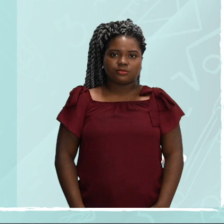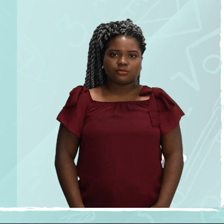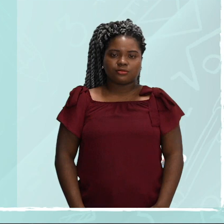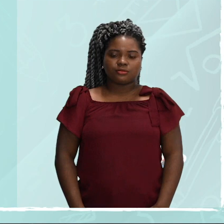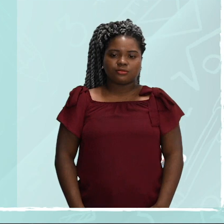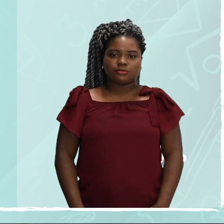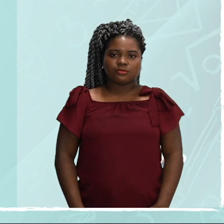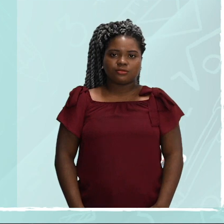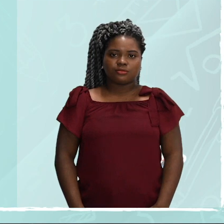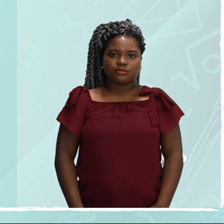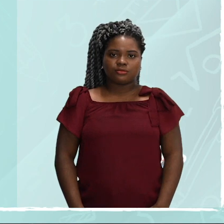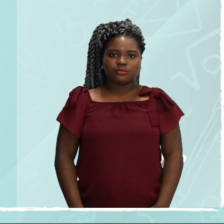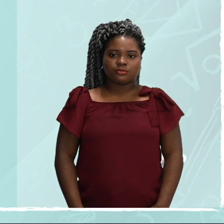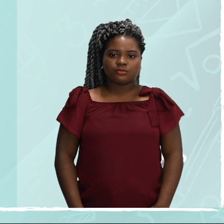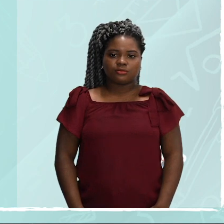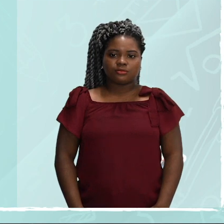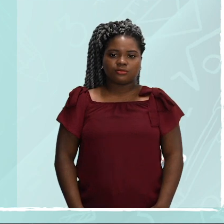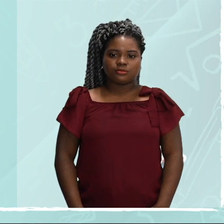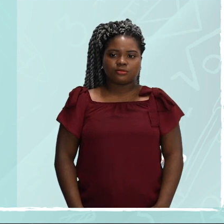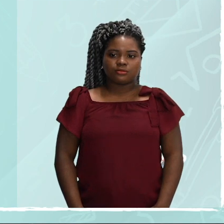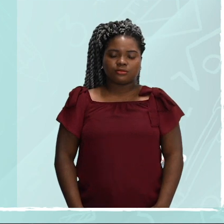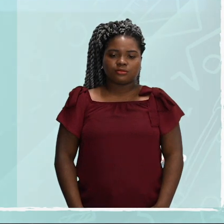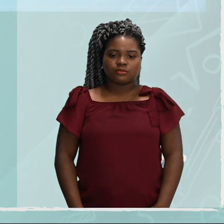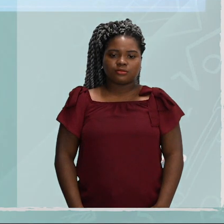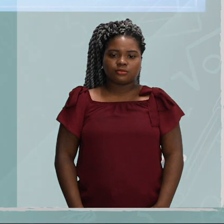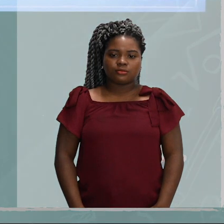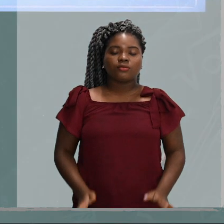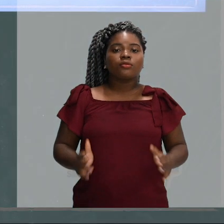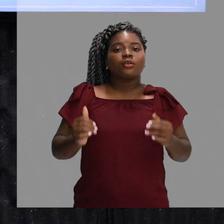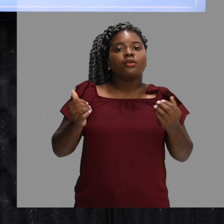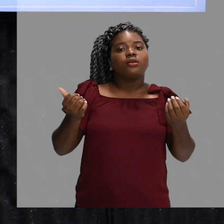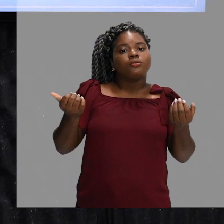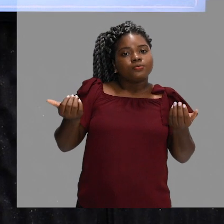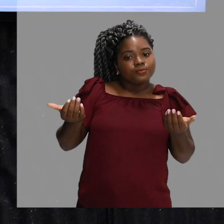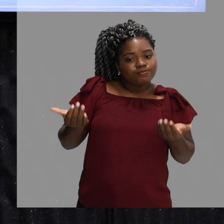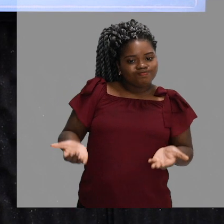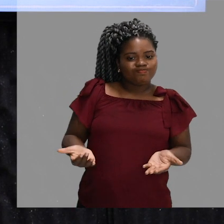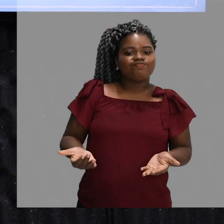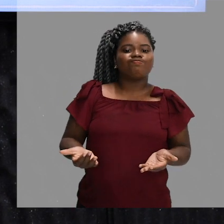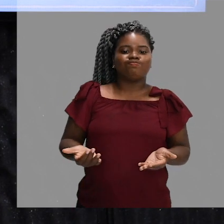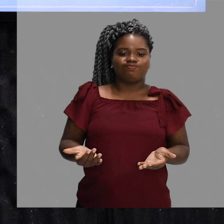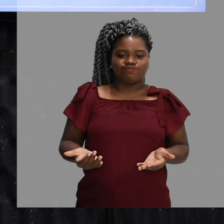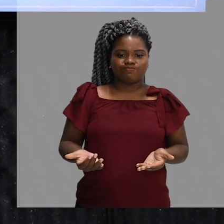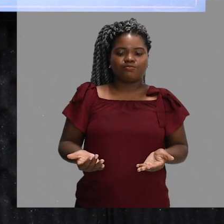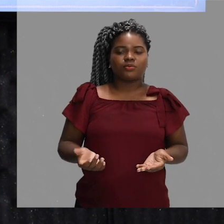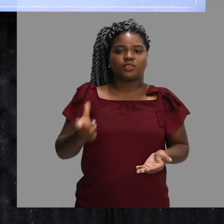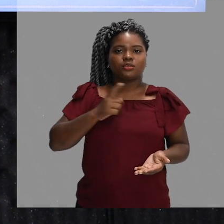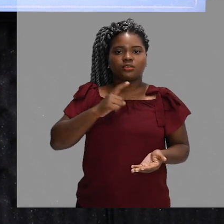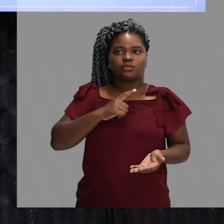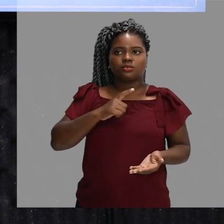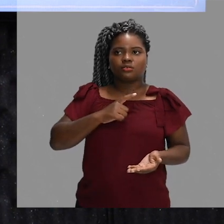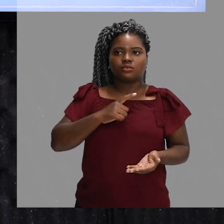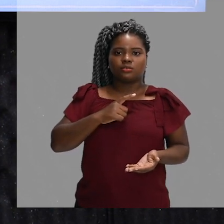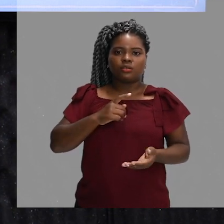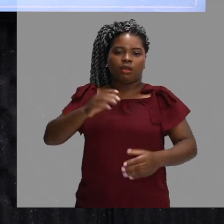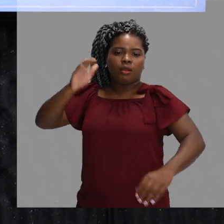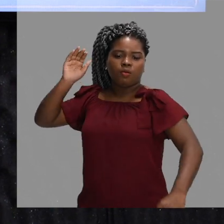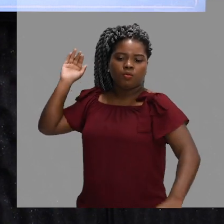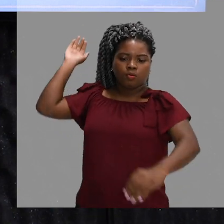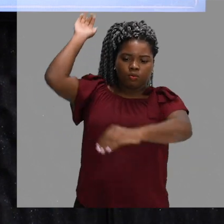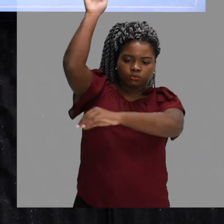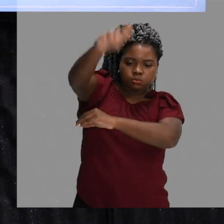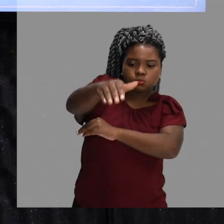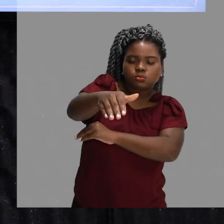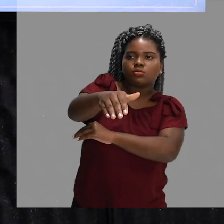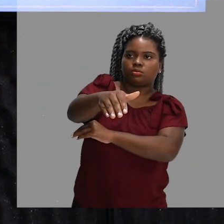adversário, usando a mão ou qualquer parte do braço. Então, aqui, o atleta se posiciona no fundo da quadra. Em qualquer posição,